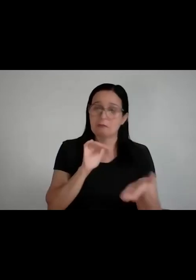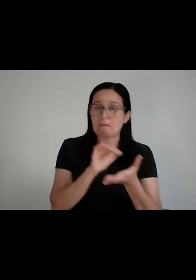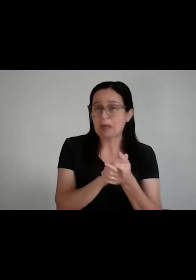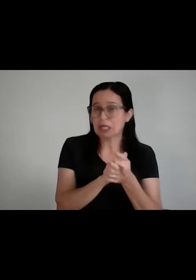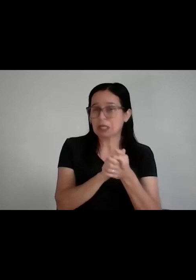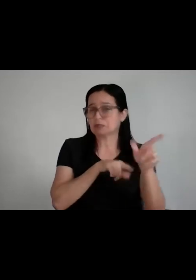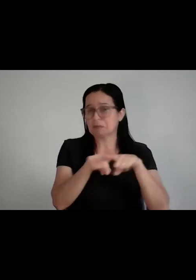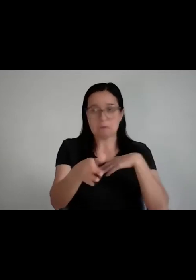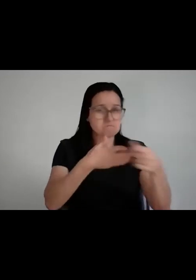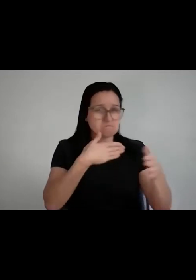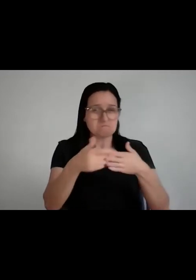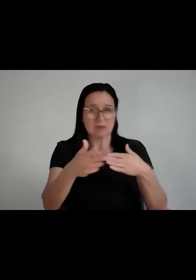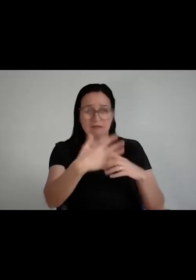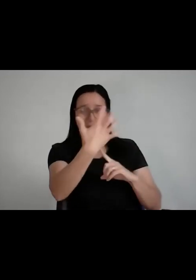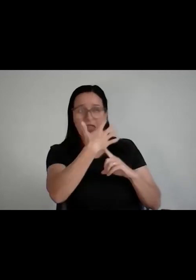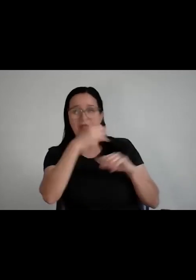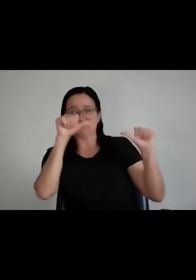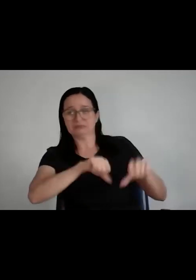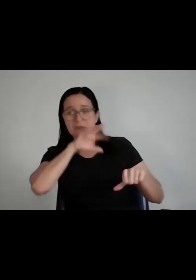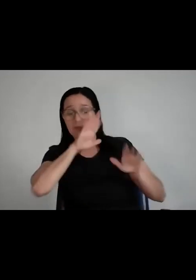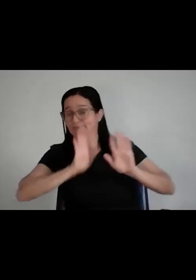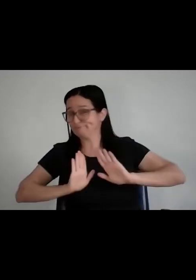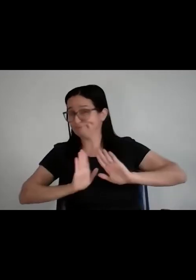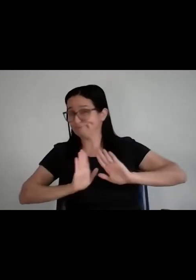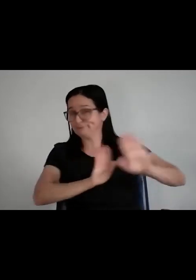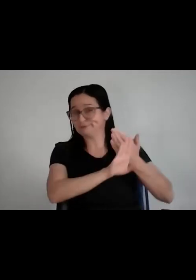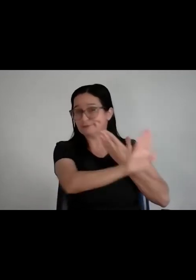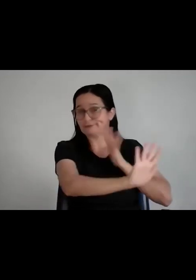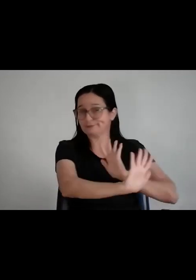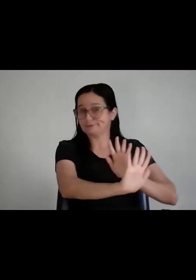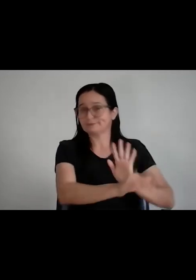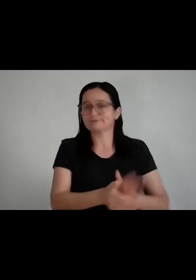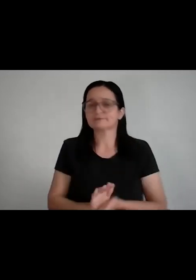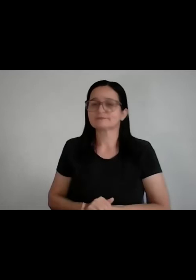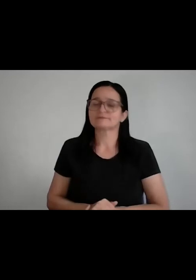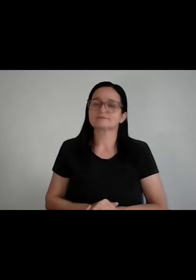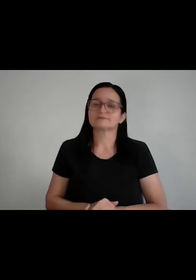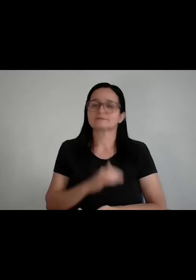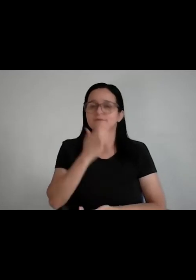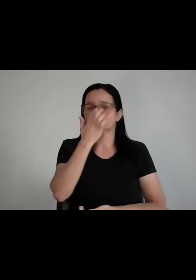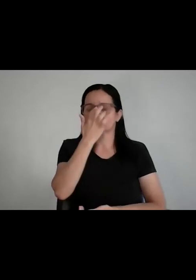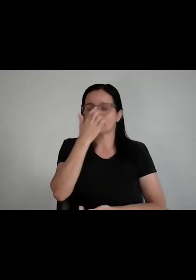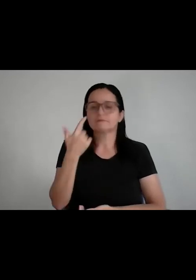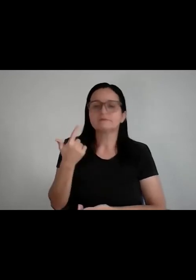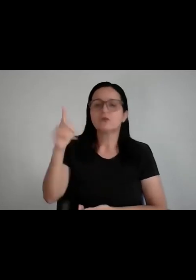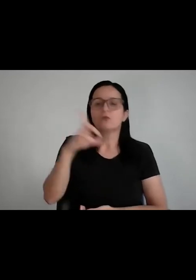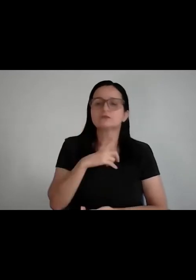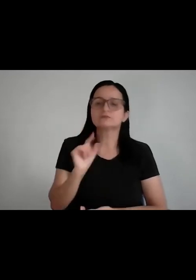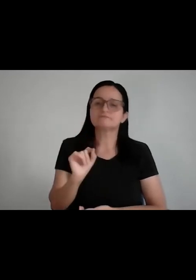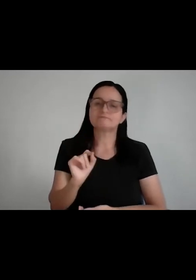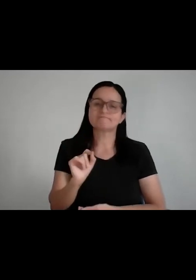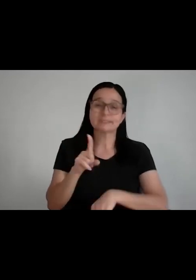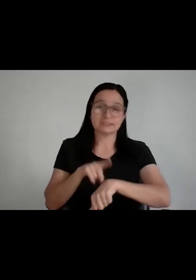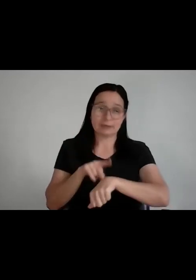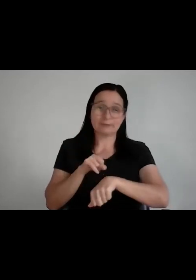se está te fazendo mal, se afasta, porque não vai rolar. Tem uma outra coisa aqui também, que é gestão de tempo, tem muitos cursinhos de